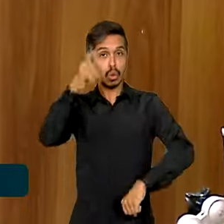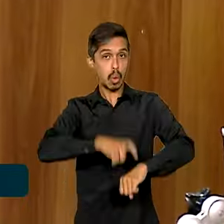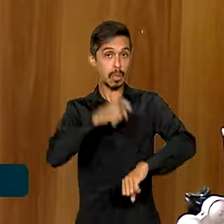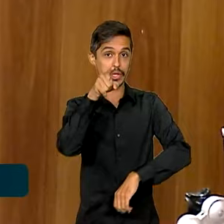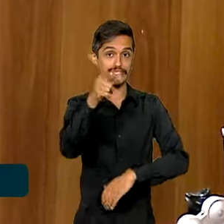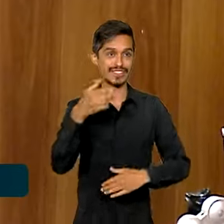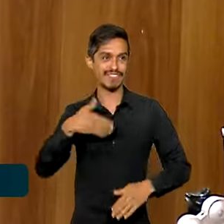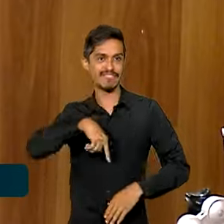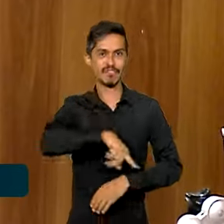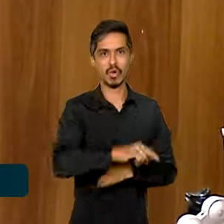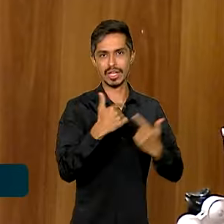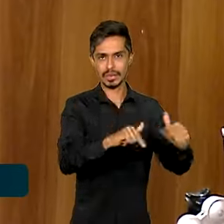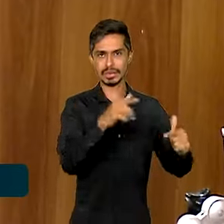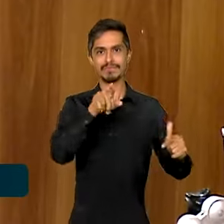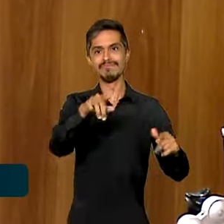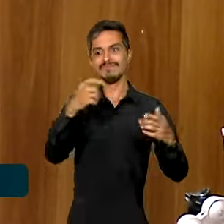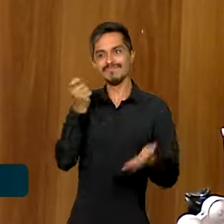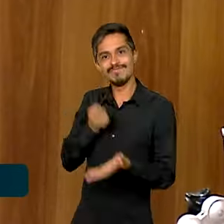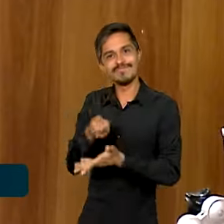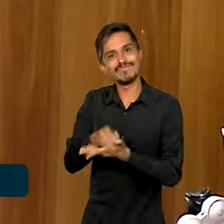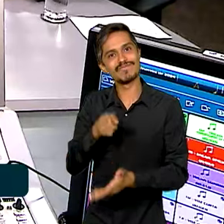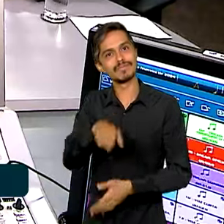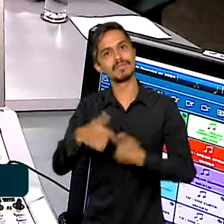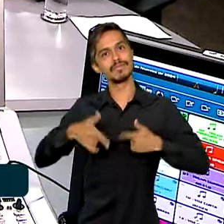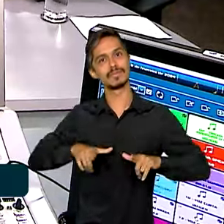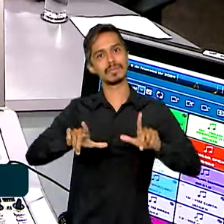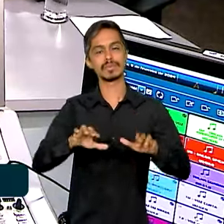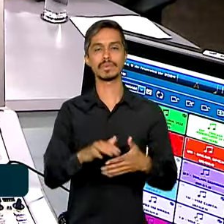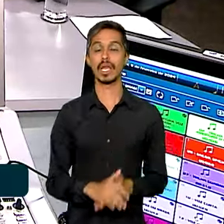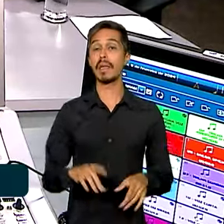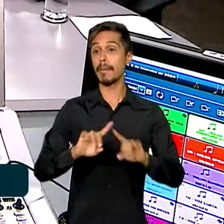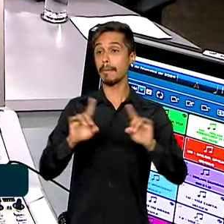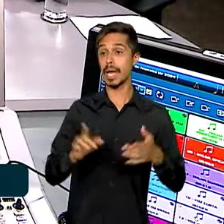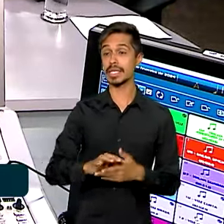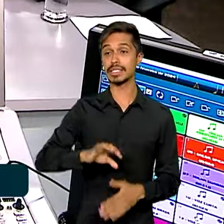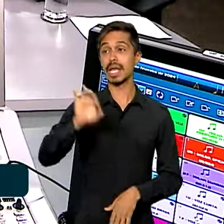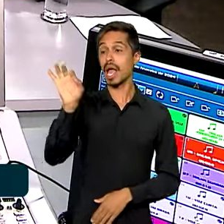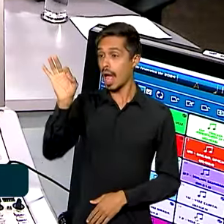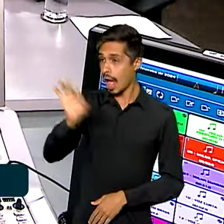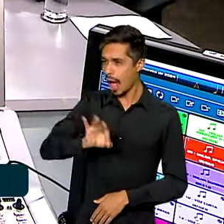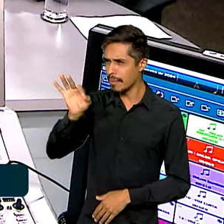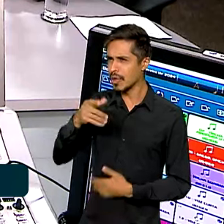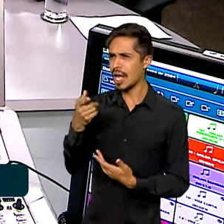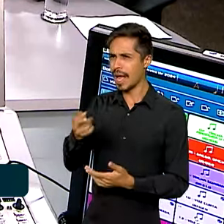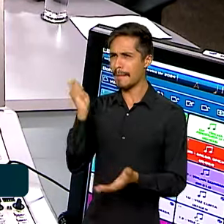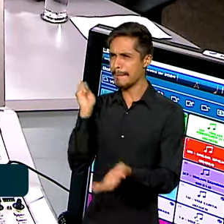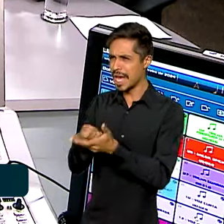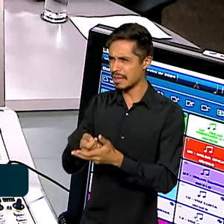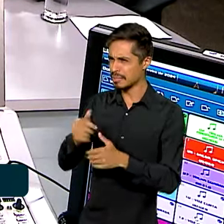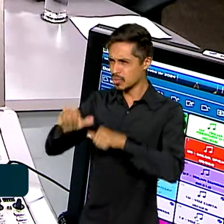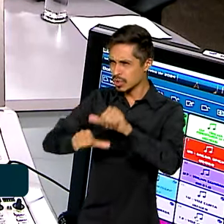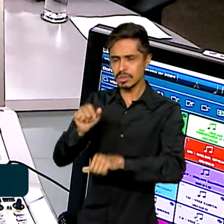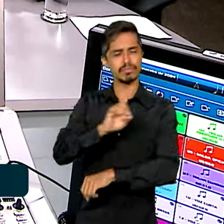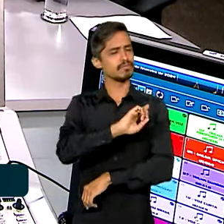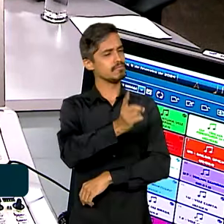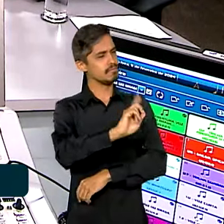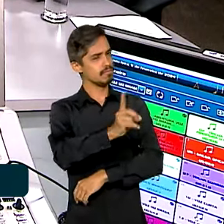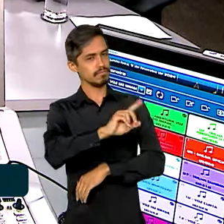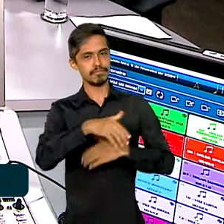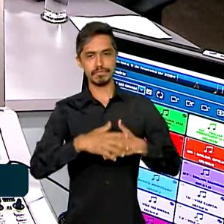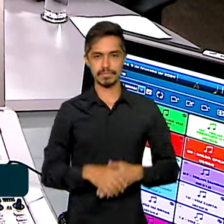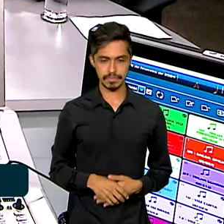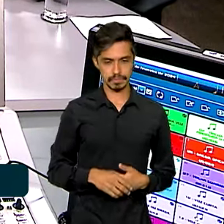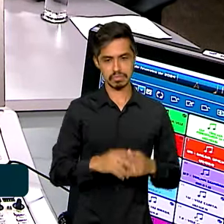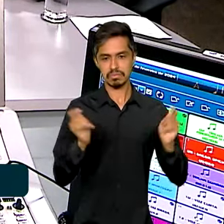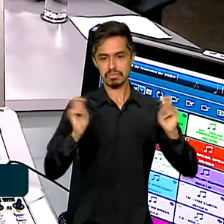investida naquele cargo. E não altera a taxa de inscrição, né? Não altera a taxa de inscrição, ela vai poder fazer,